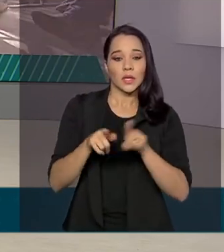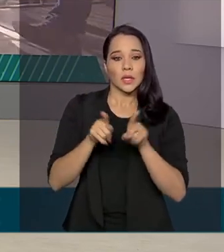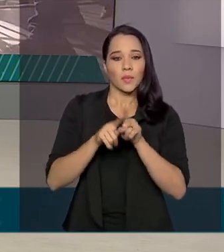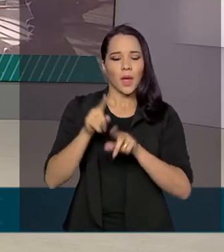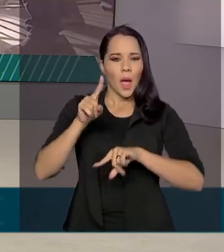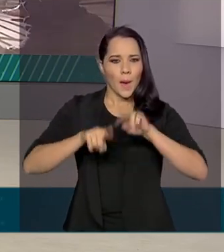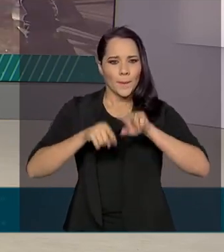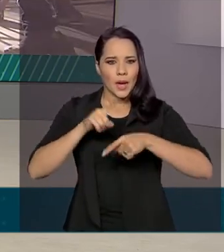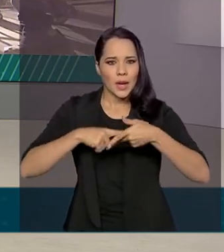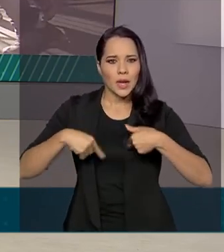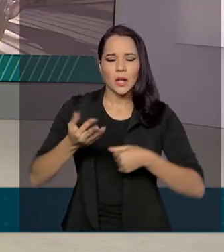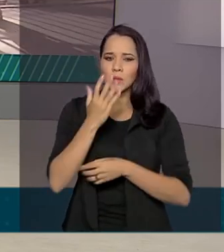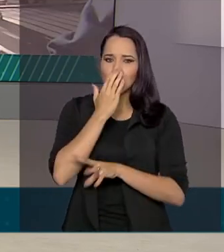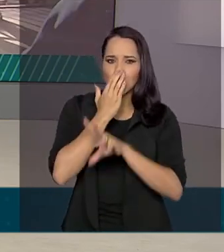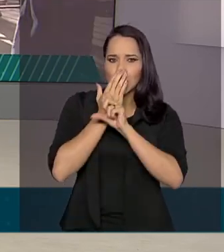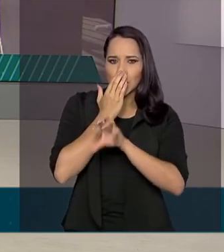aparelhos de terapia respiratória.